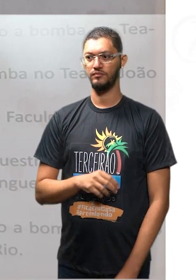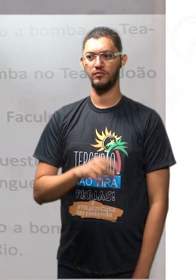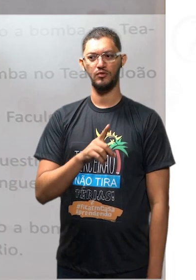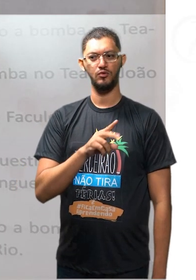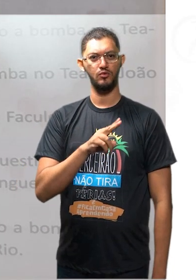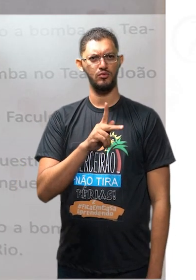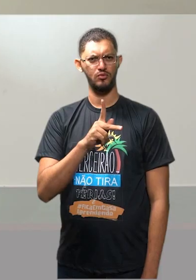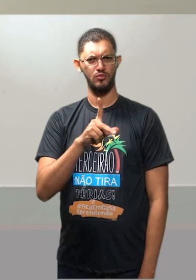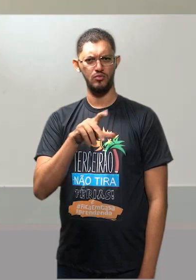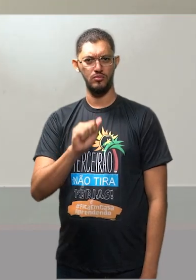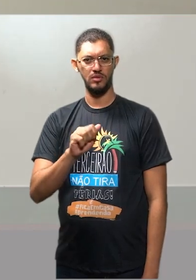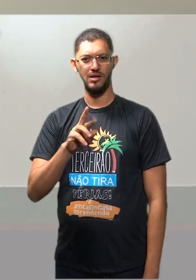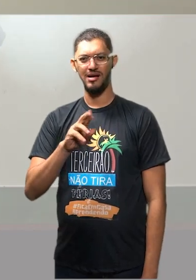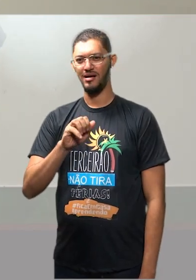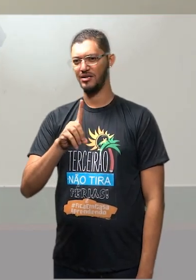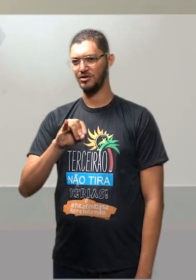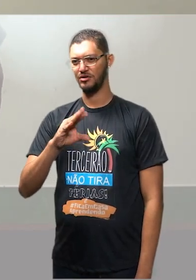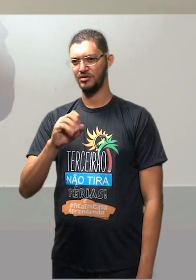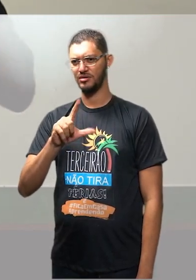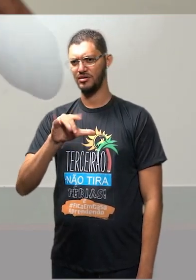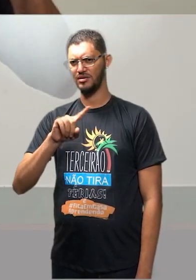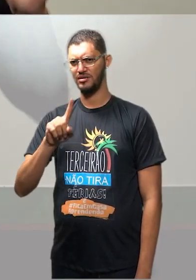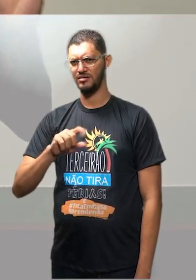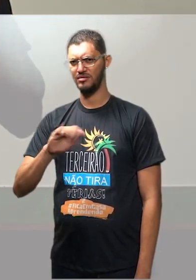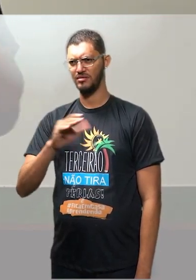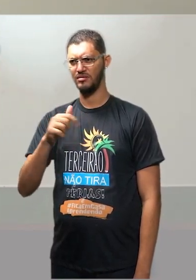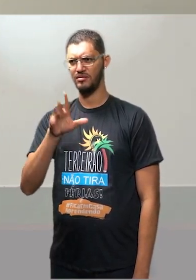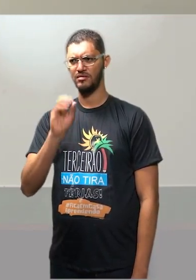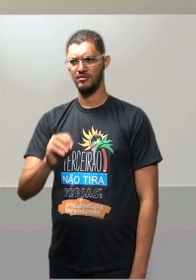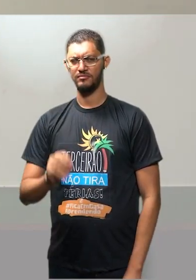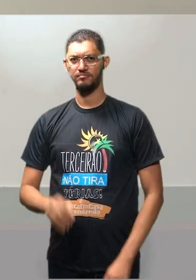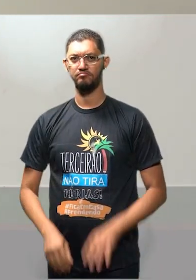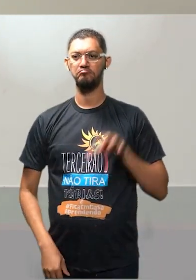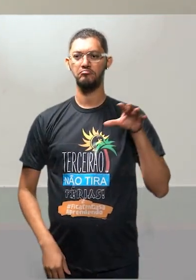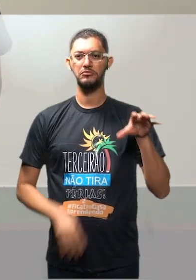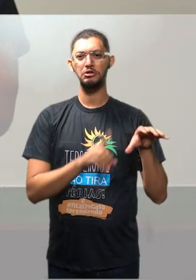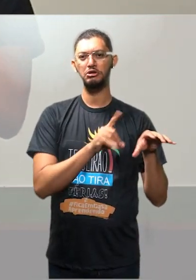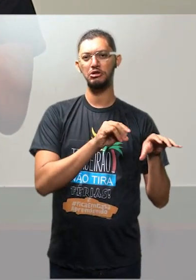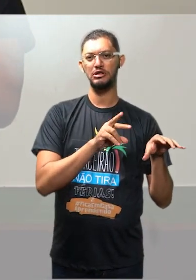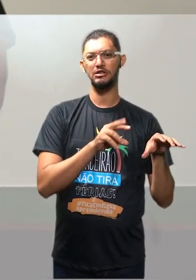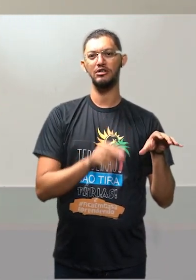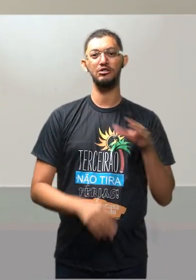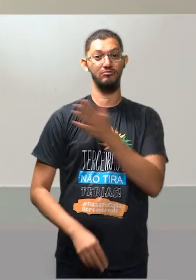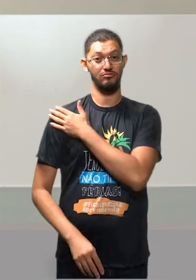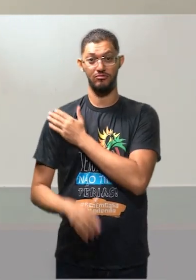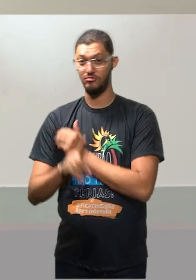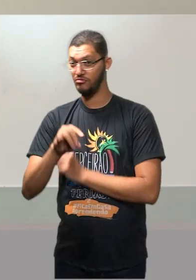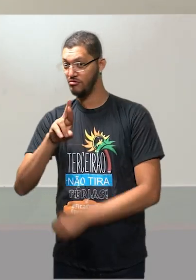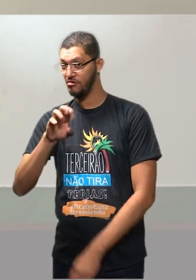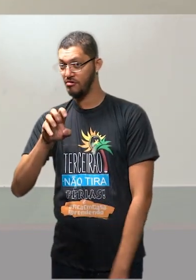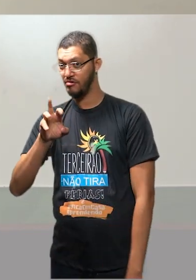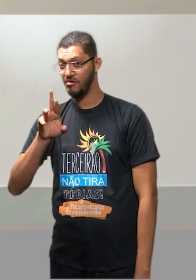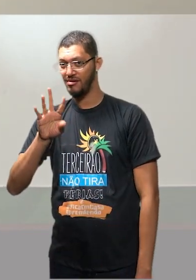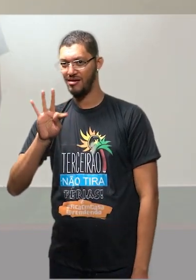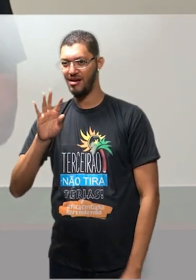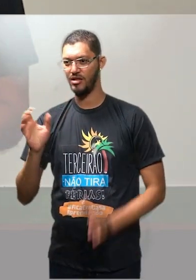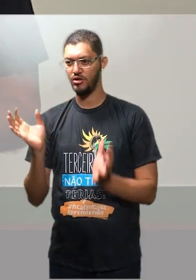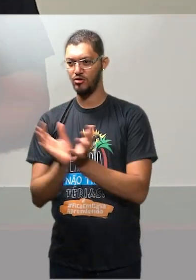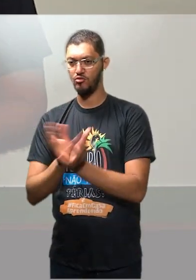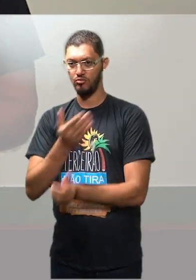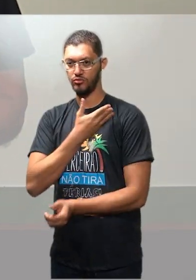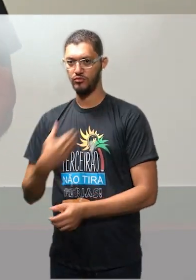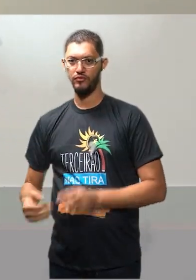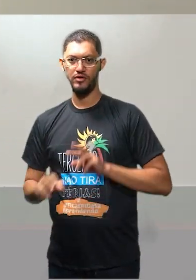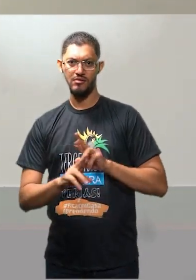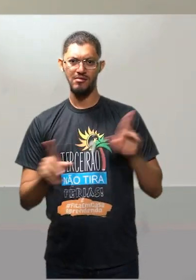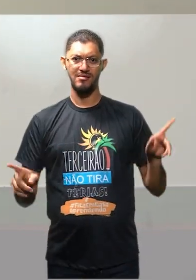radicalização. Tanto a radicalização de esquerda como de direita. Então vamos aqui, ó. Eu vou fazer questão de ler